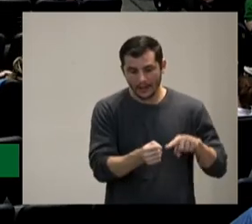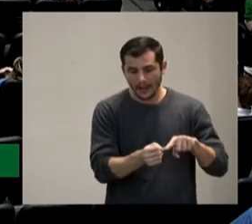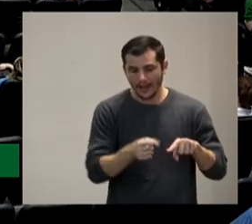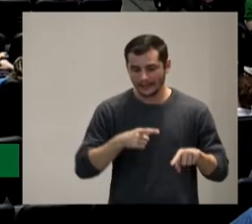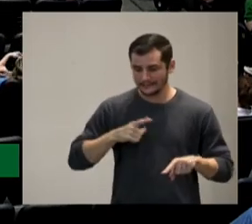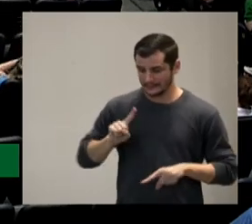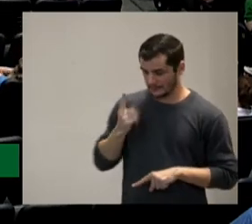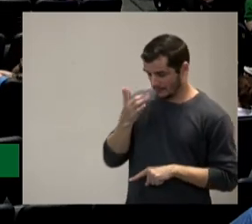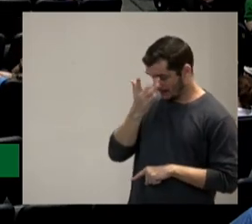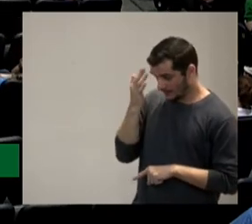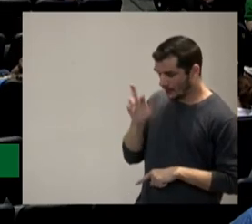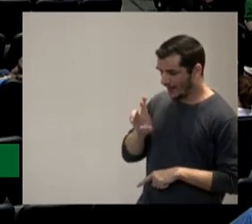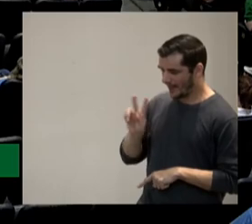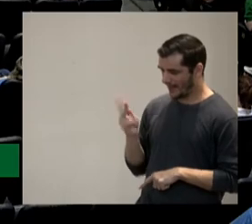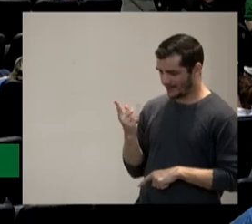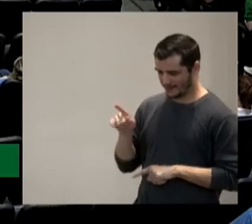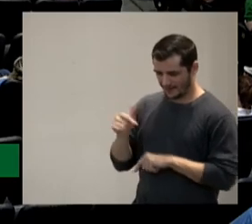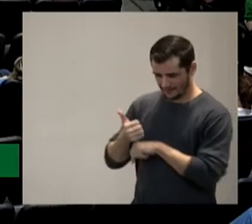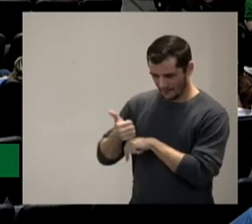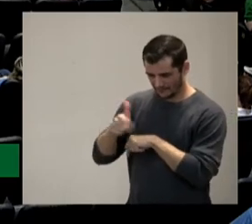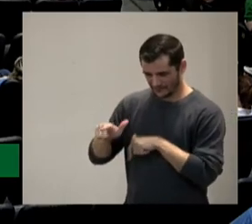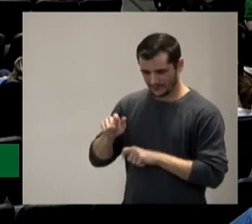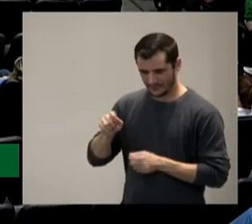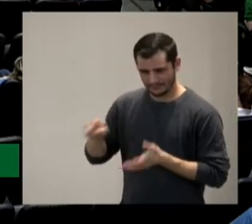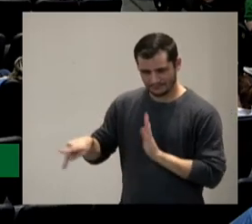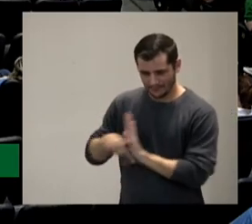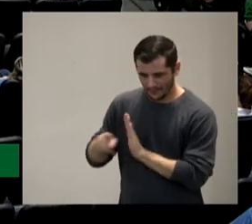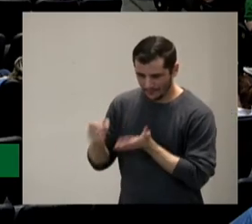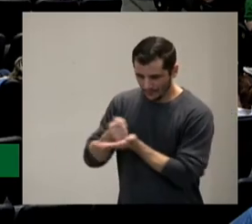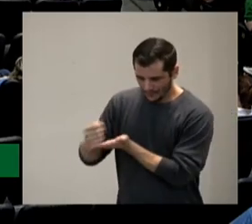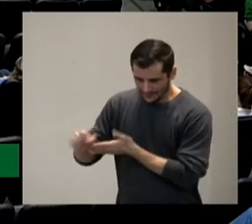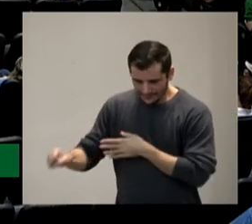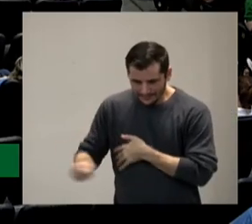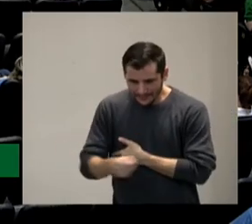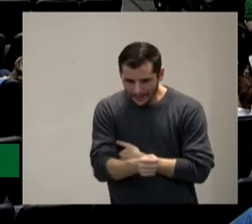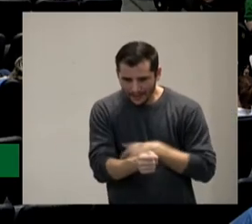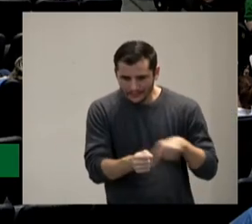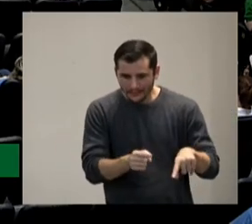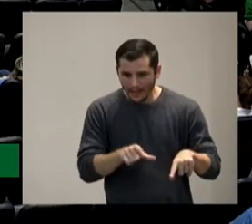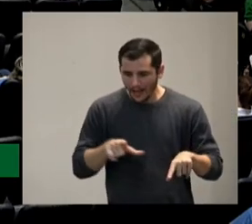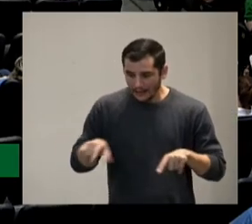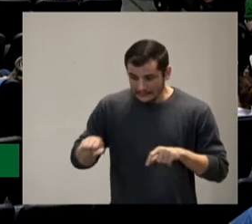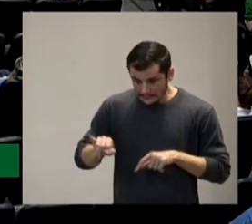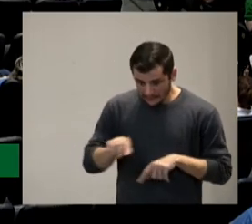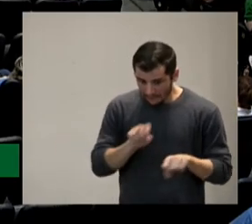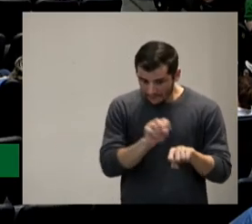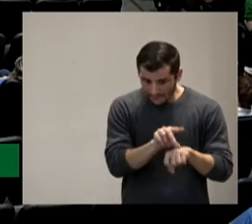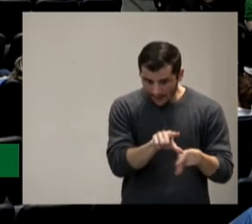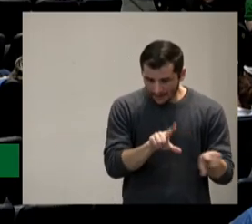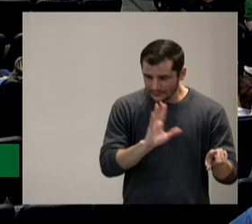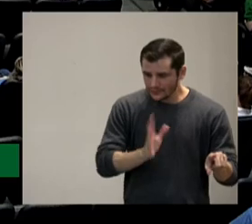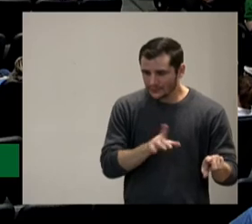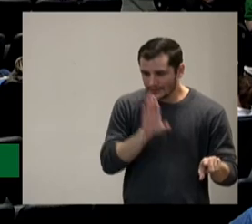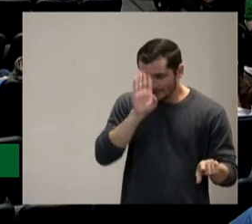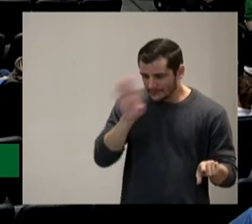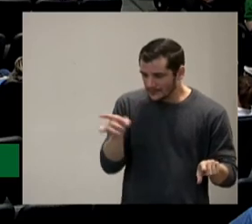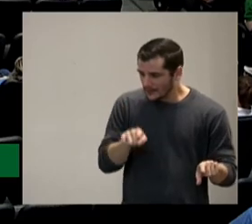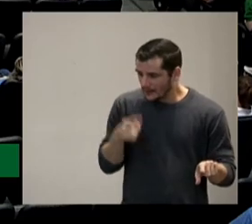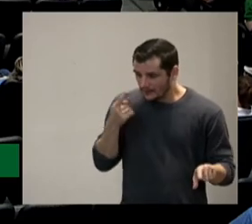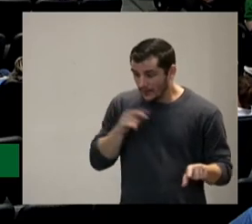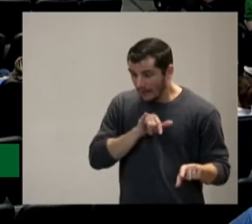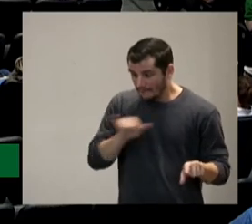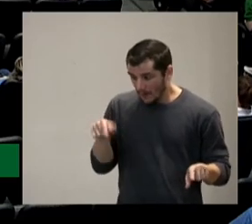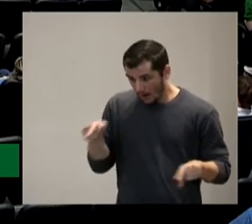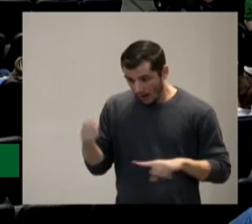ali um banco de talentos ela já direciona para o gestor porque hoje o que está acontecendo a pessoa de